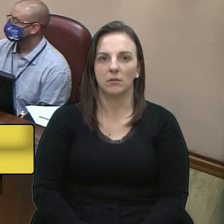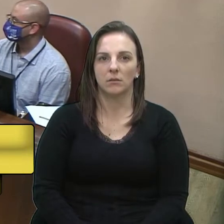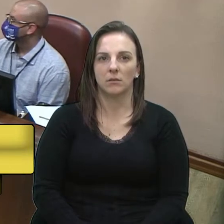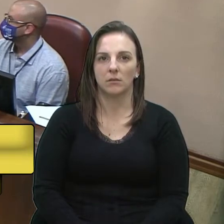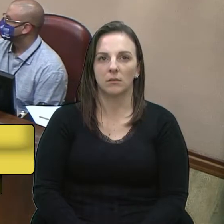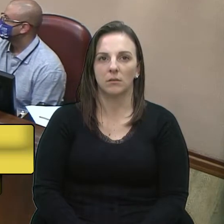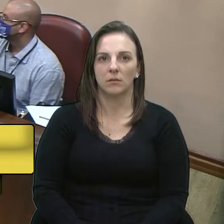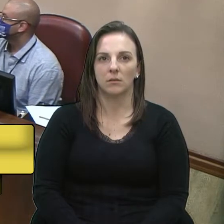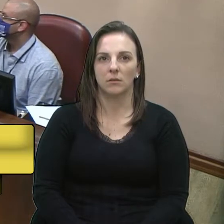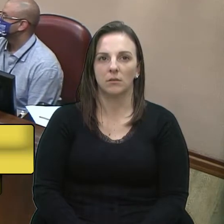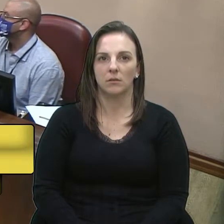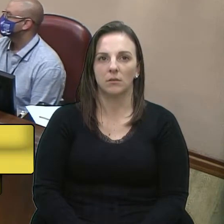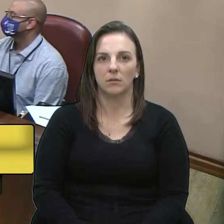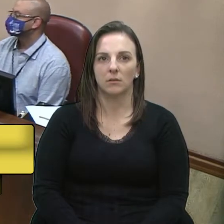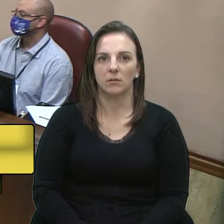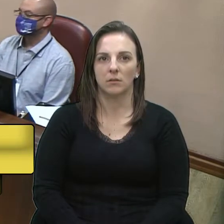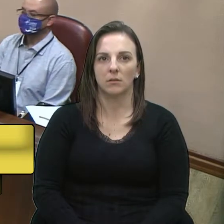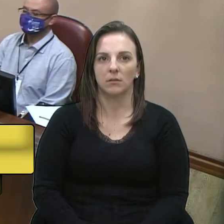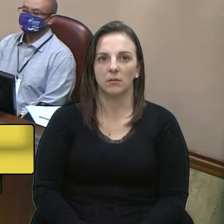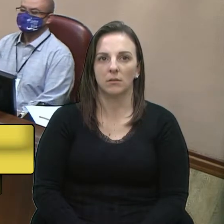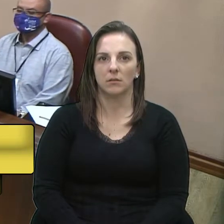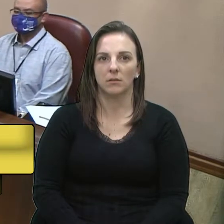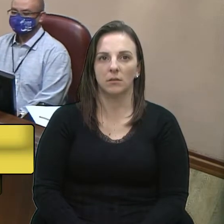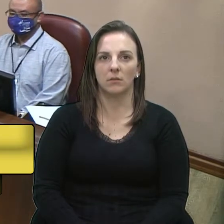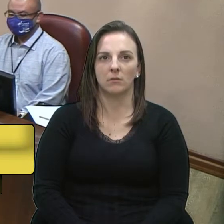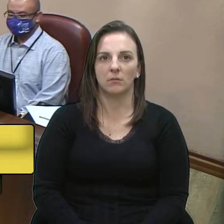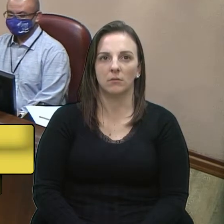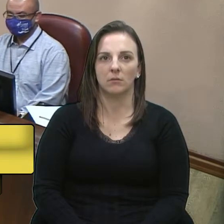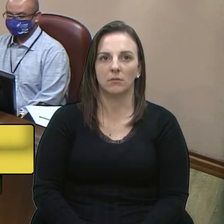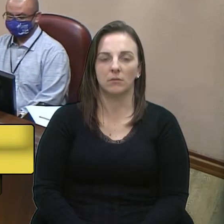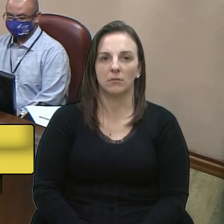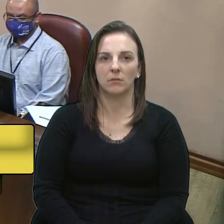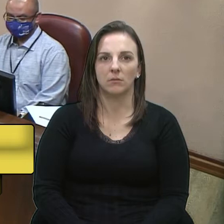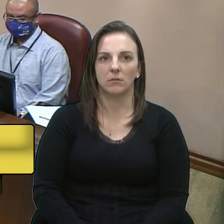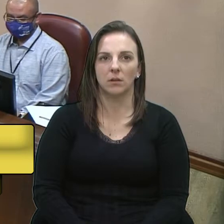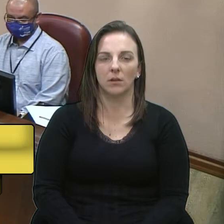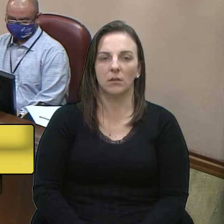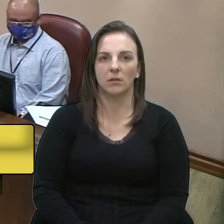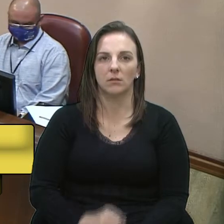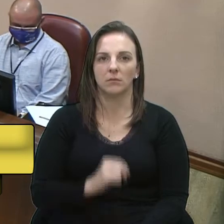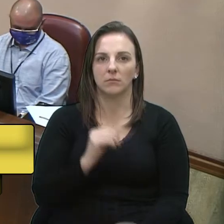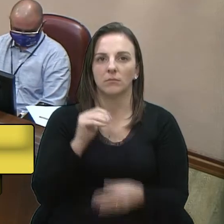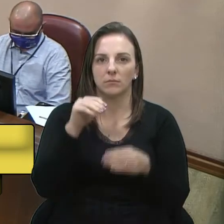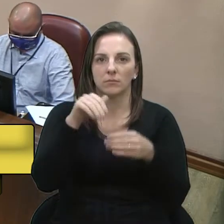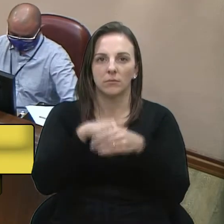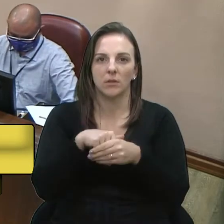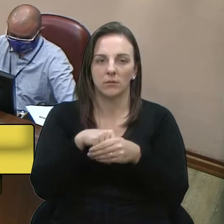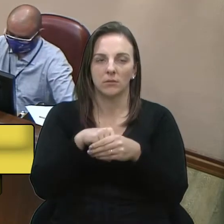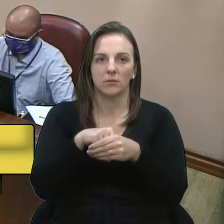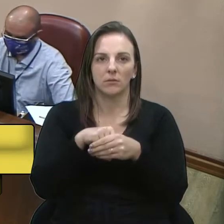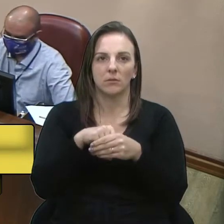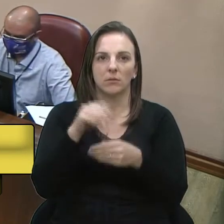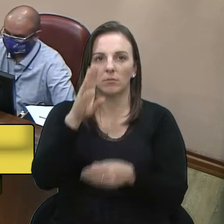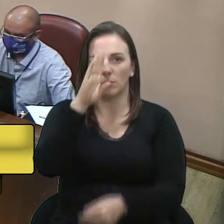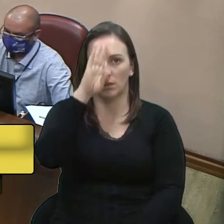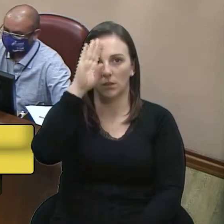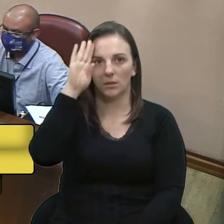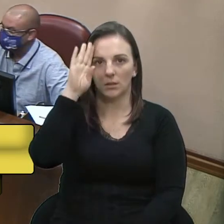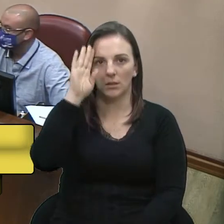Passamos ao registro dos votos para a prorrogação da sessão até o final da ordem do dia. Vereador Bersan.